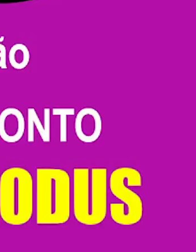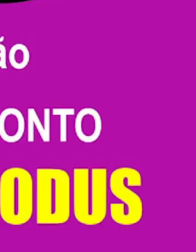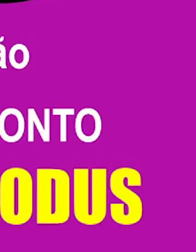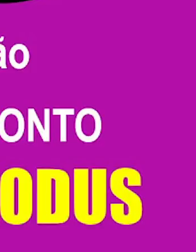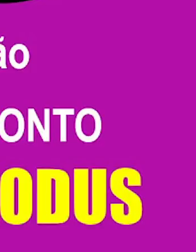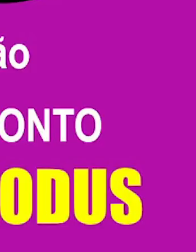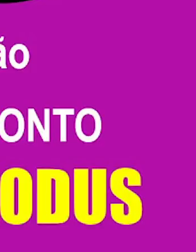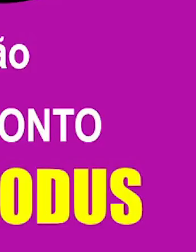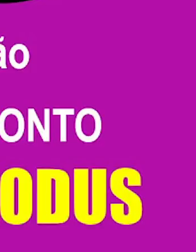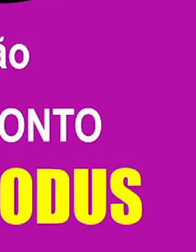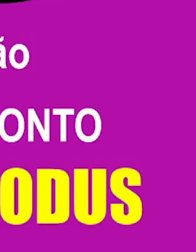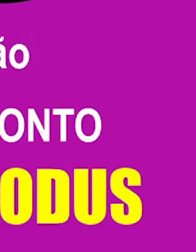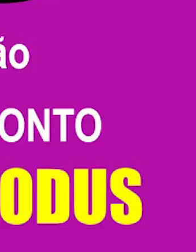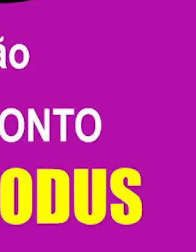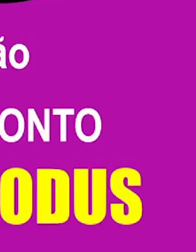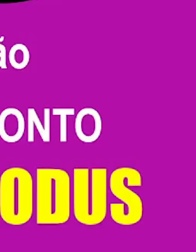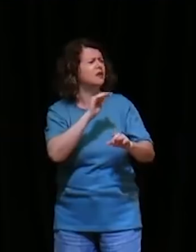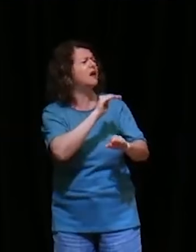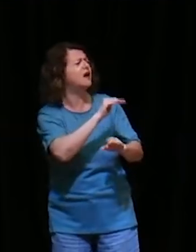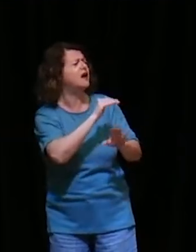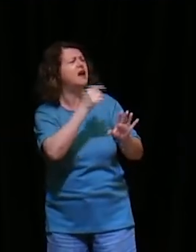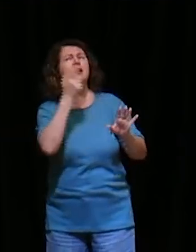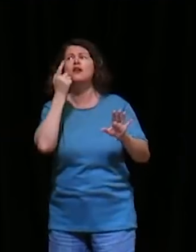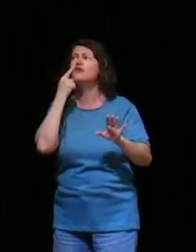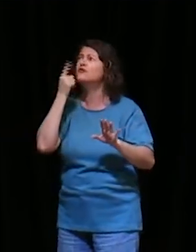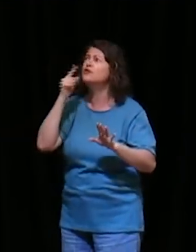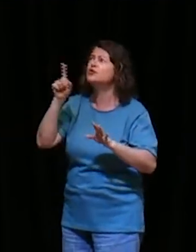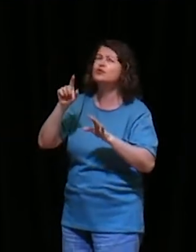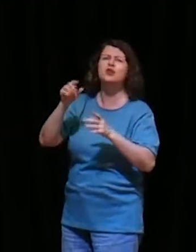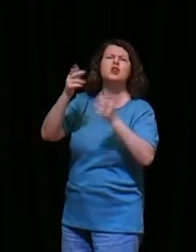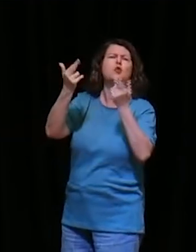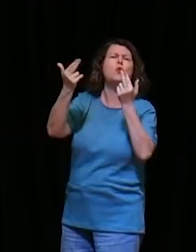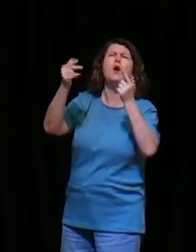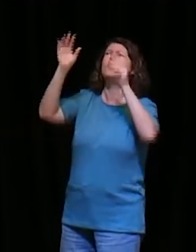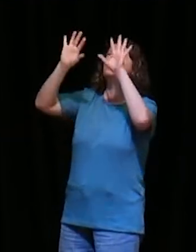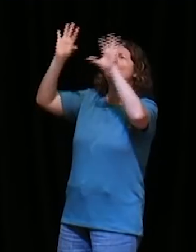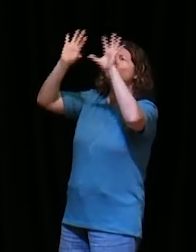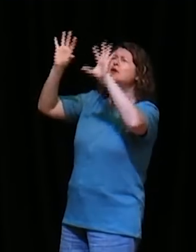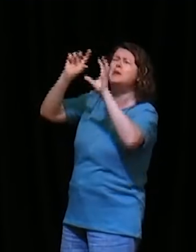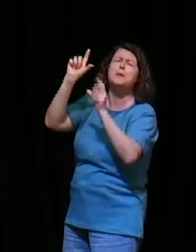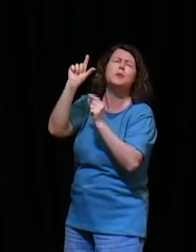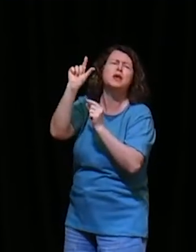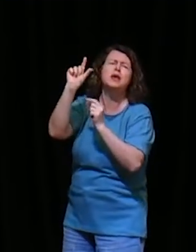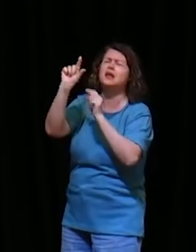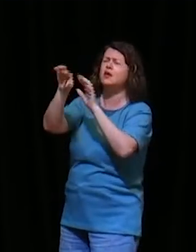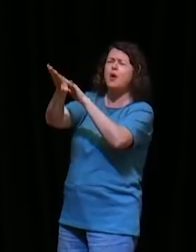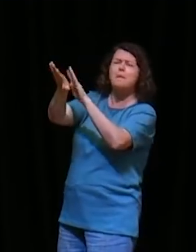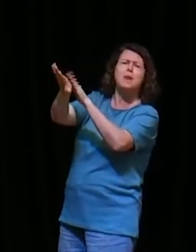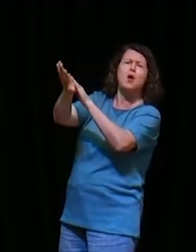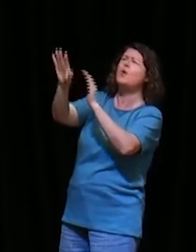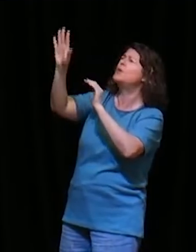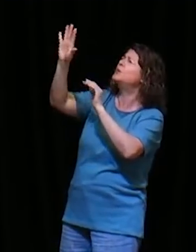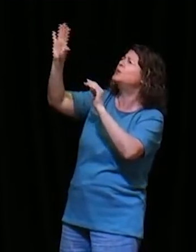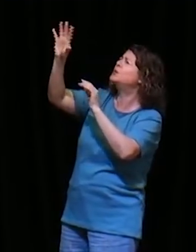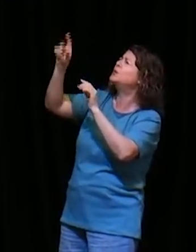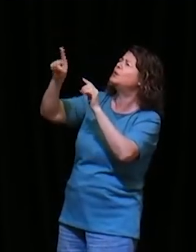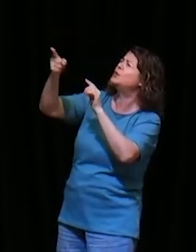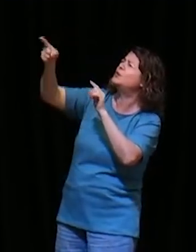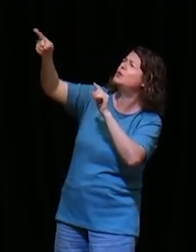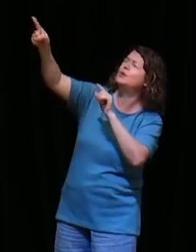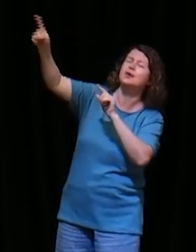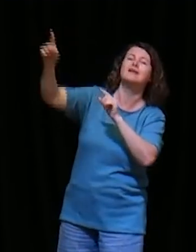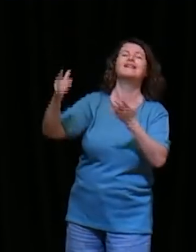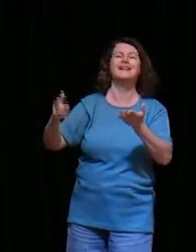água vem de novo do céu, e a terra produz de novo frutos, então existe uma eficácia que nós não podemos